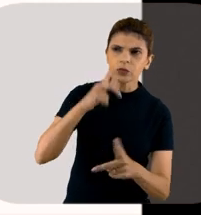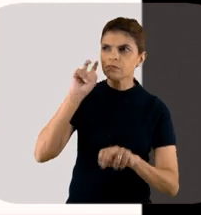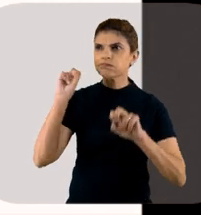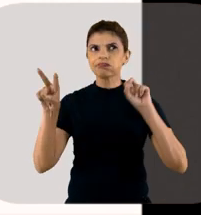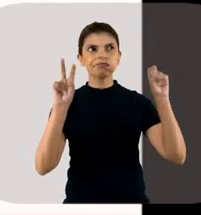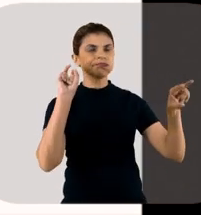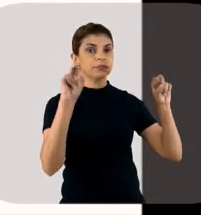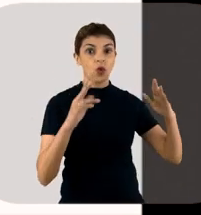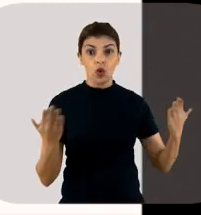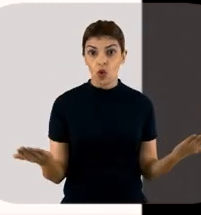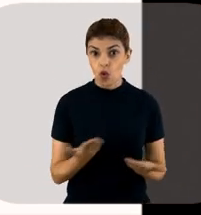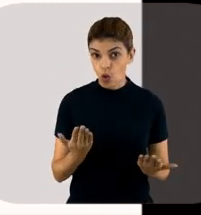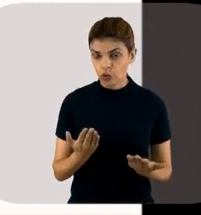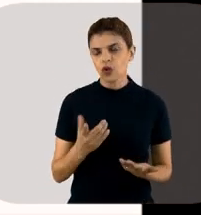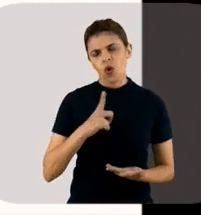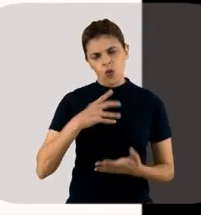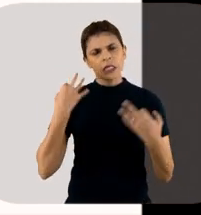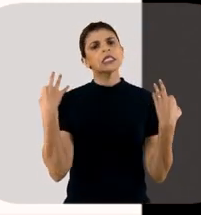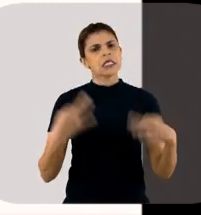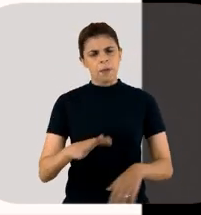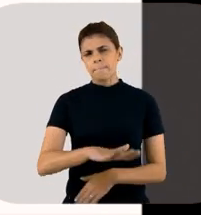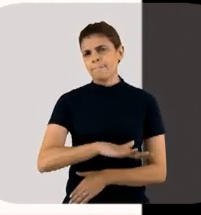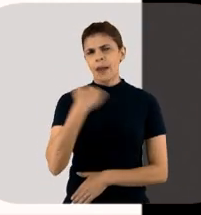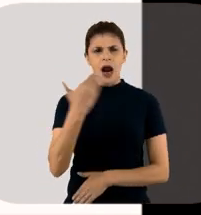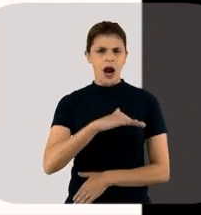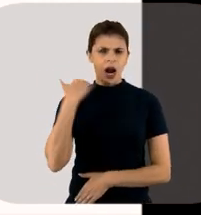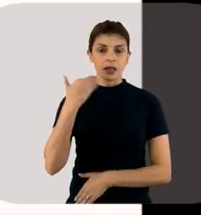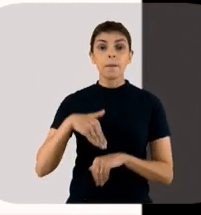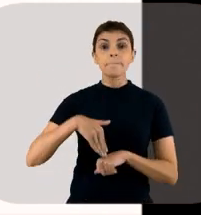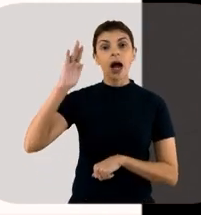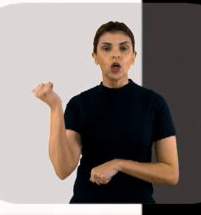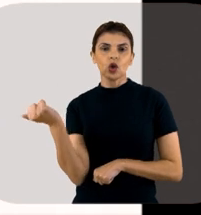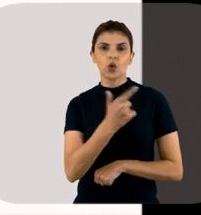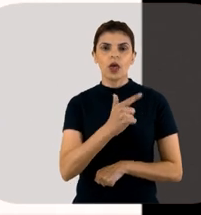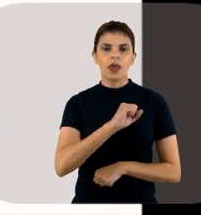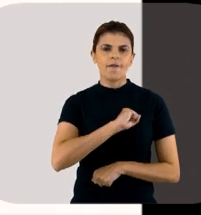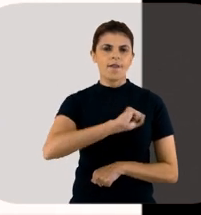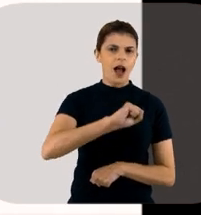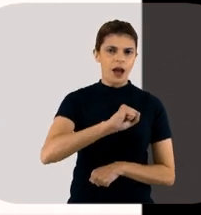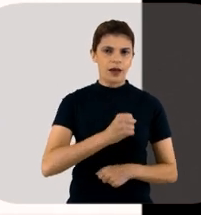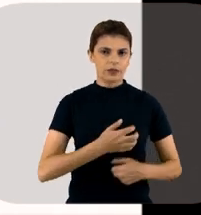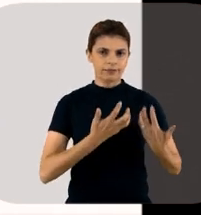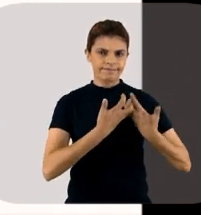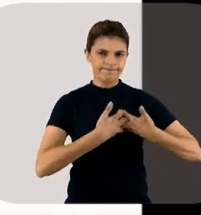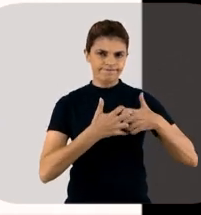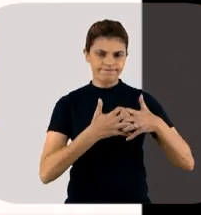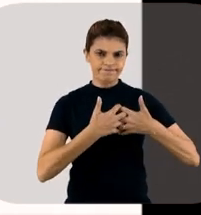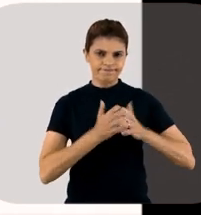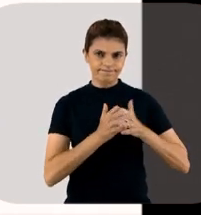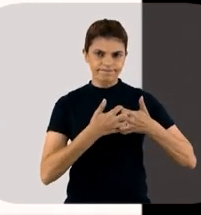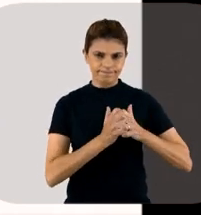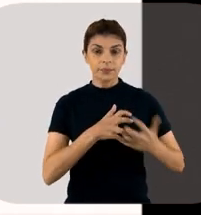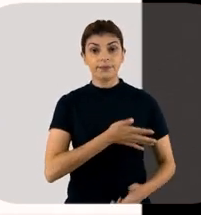mundo, lembrando que, hoje, com certeza, ela mata mais do que o infarto, ela mata mais do